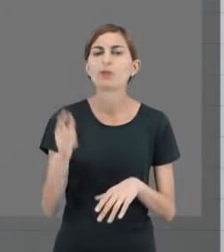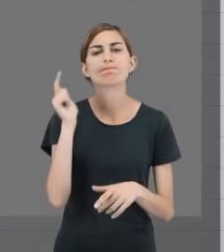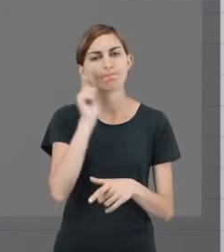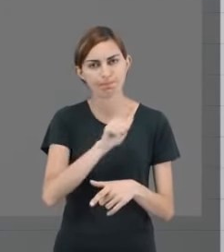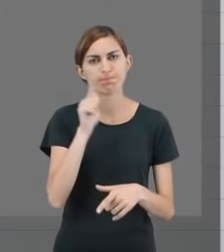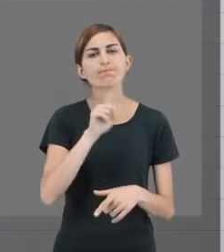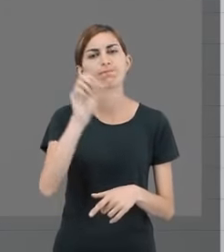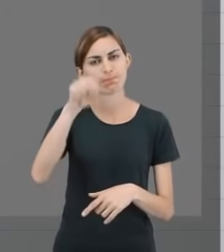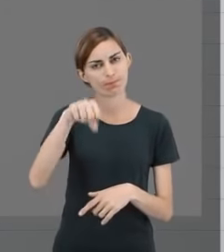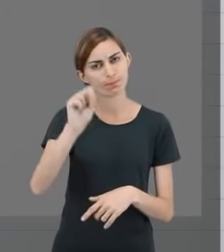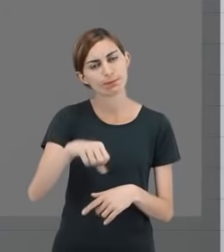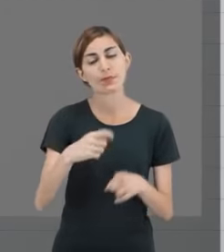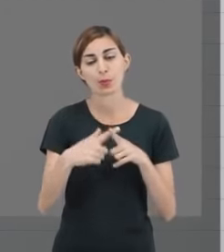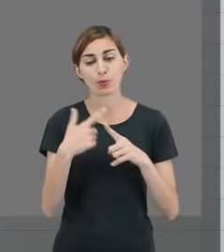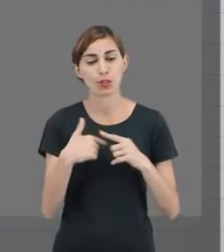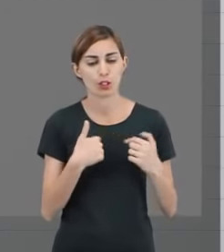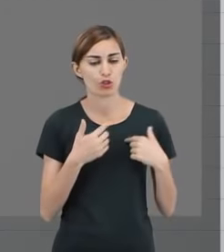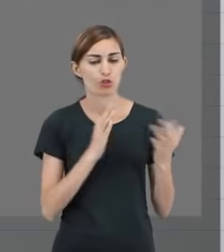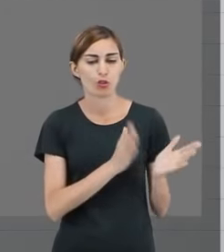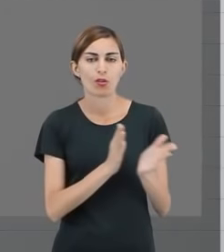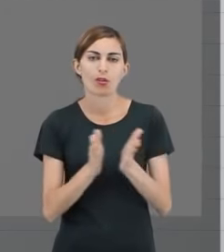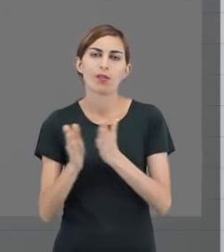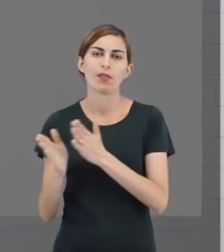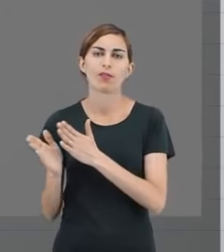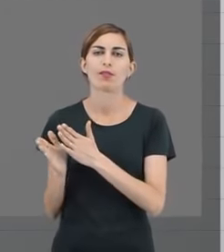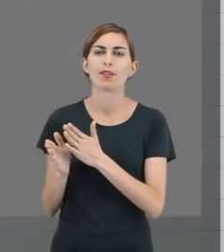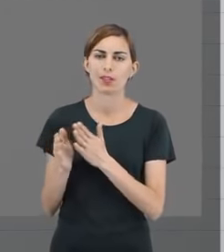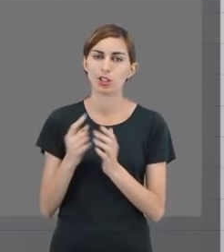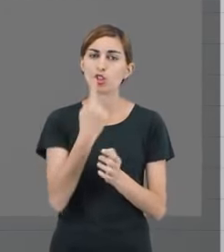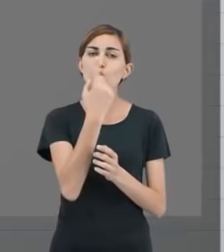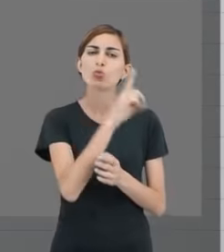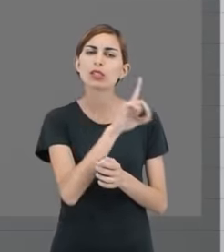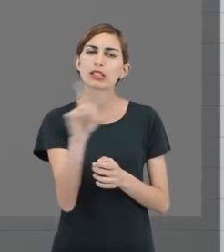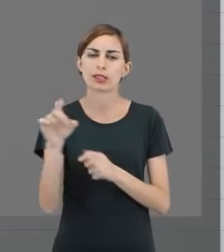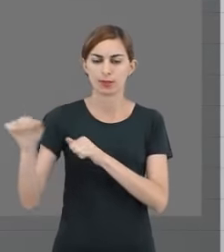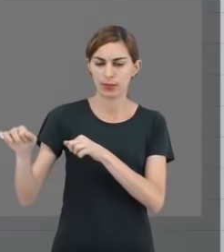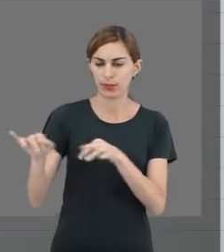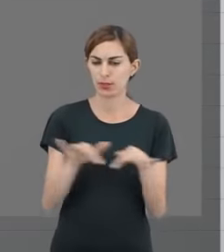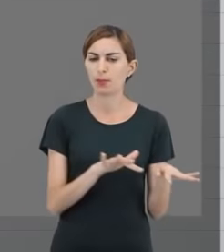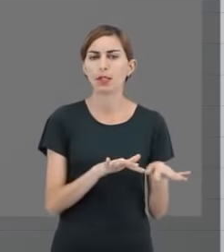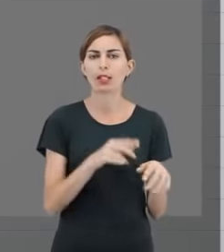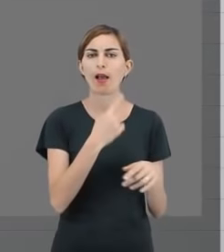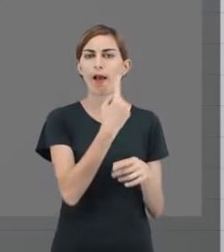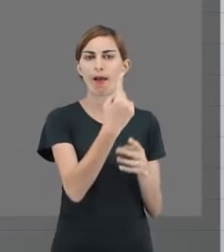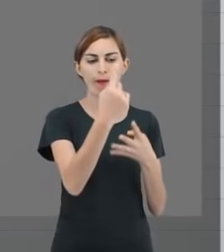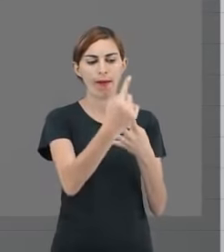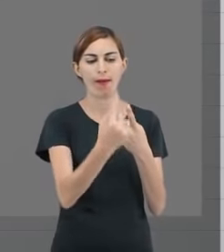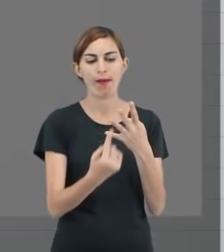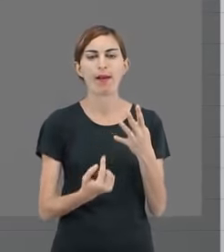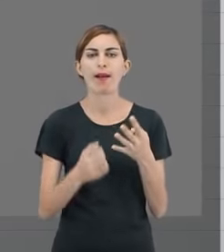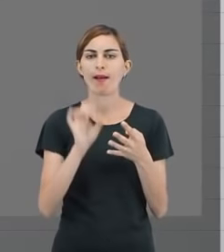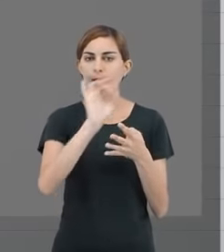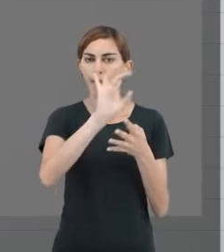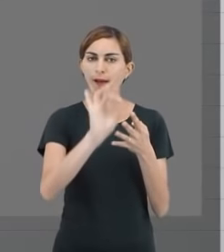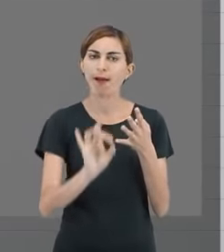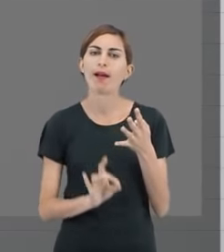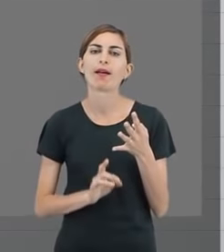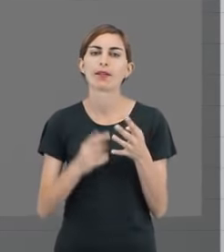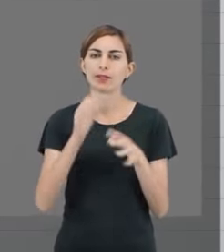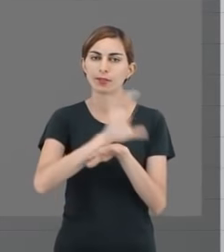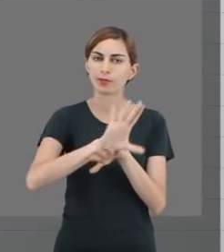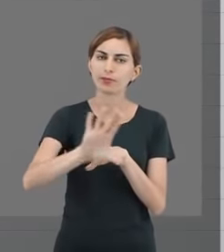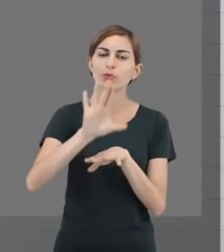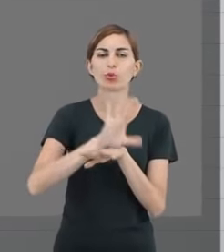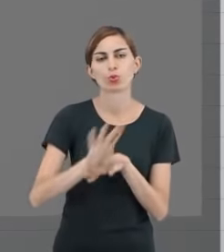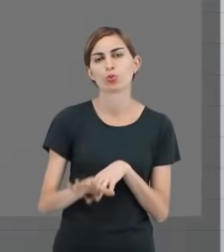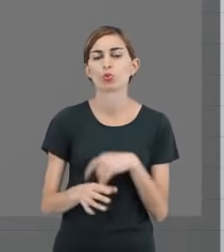Conseguem. Porque nós organizamos um dia da semana para cada curso ou um grupo de cursos.